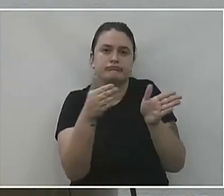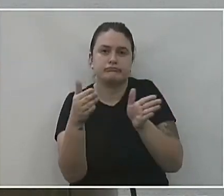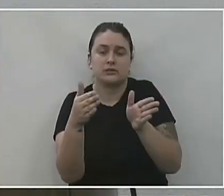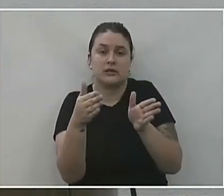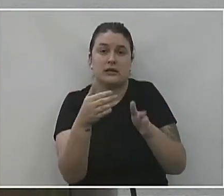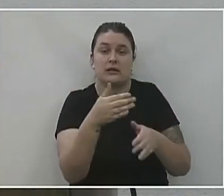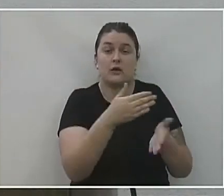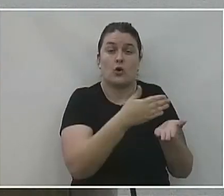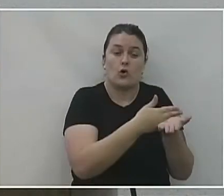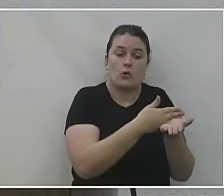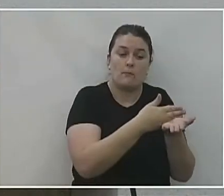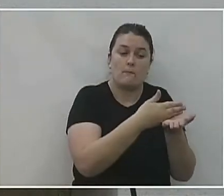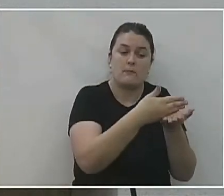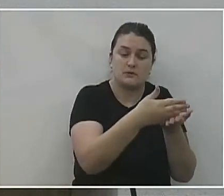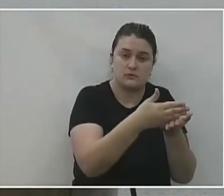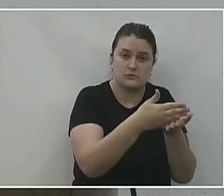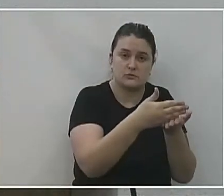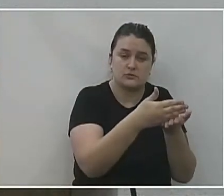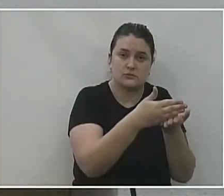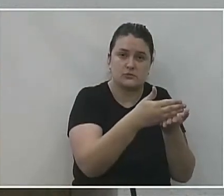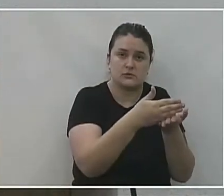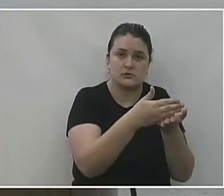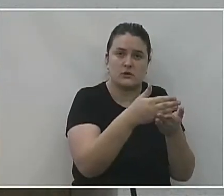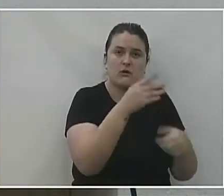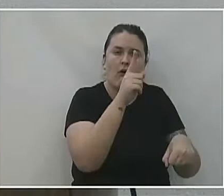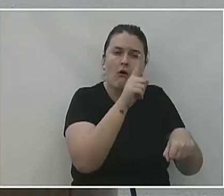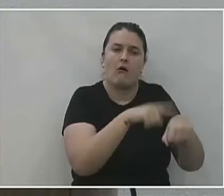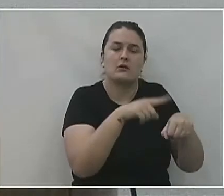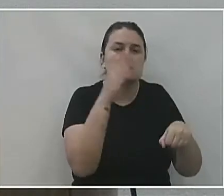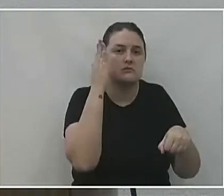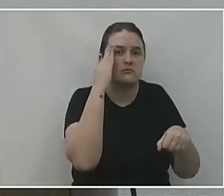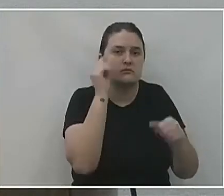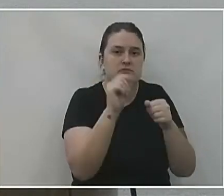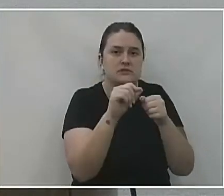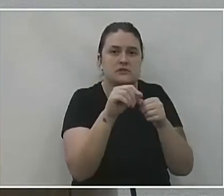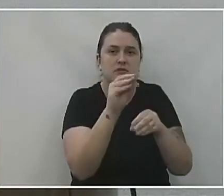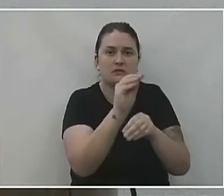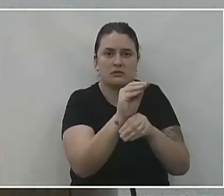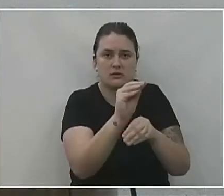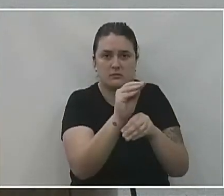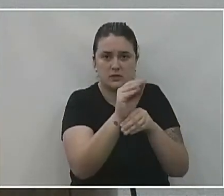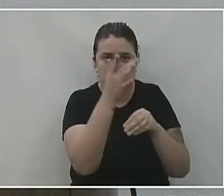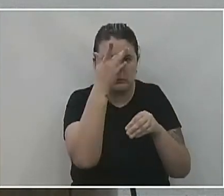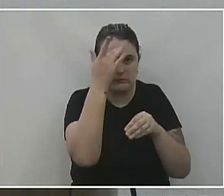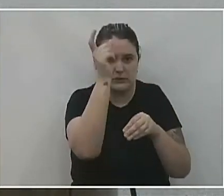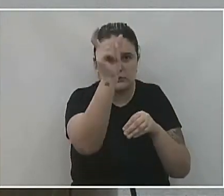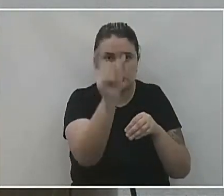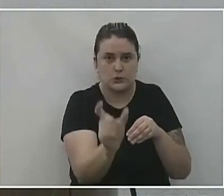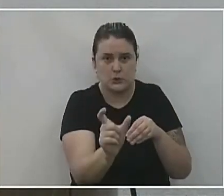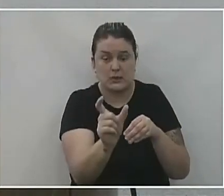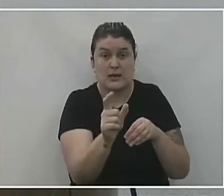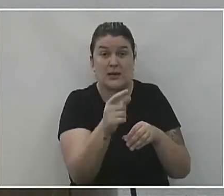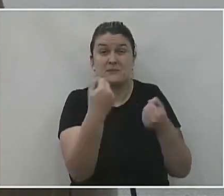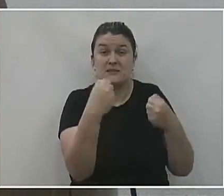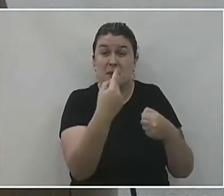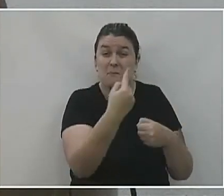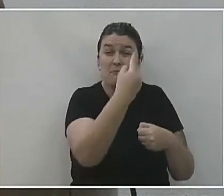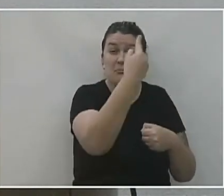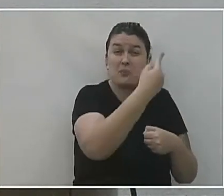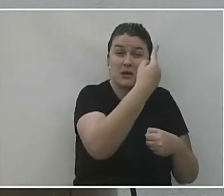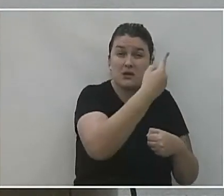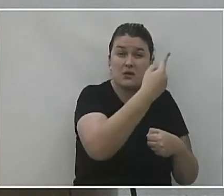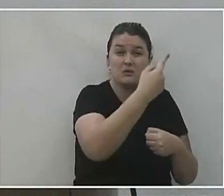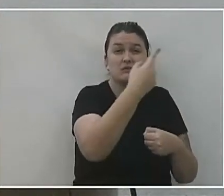início, para a gente ter uma ação imediata no tratamento do paciente, tem que pegar do primeiro ao